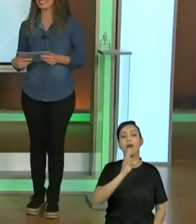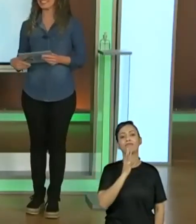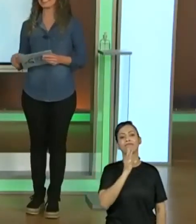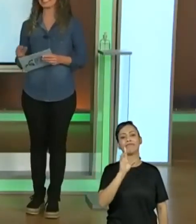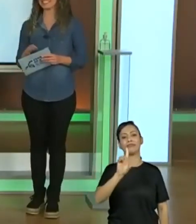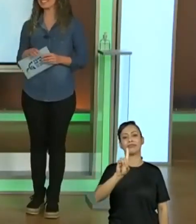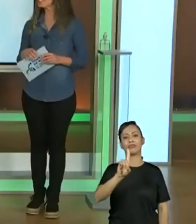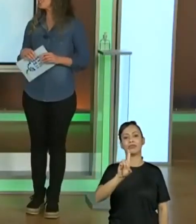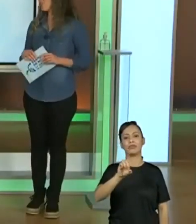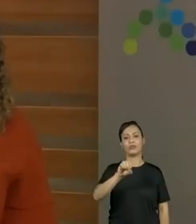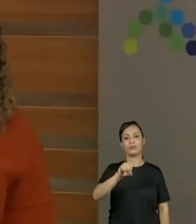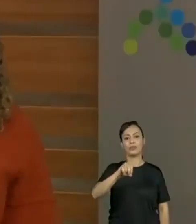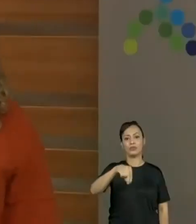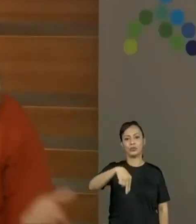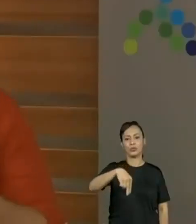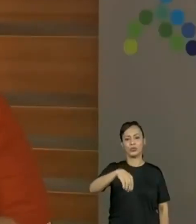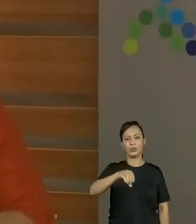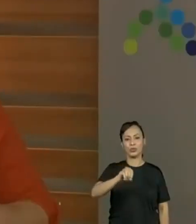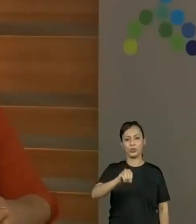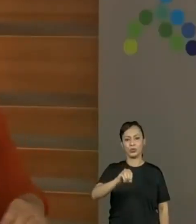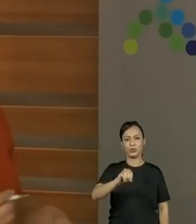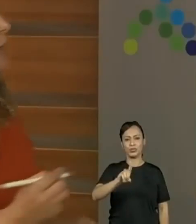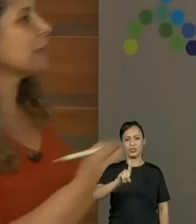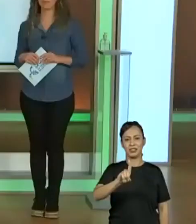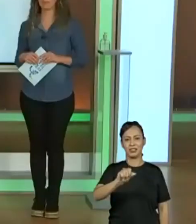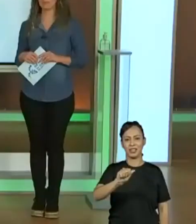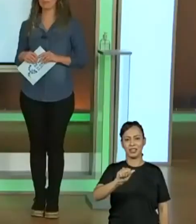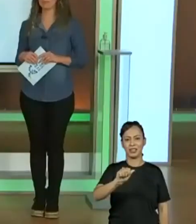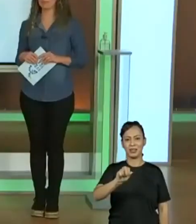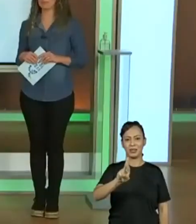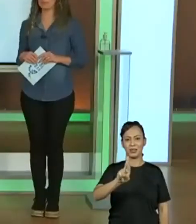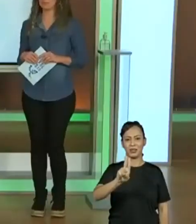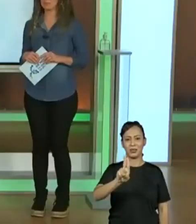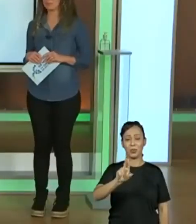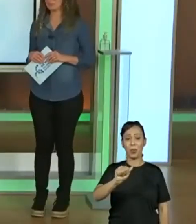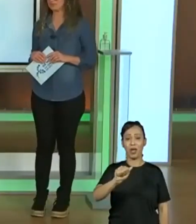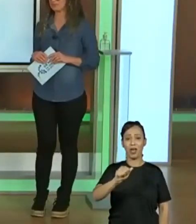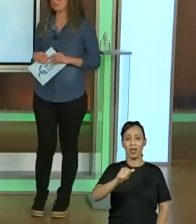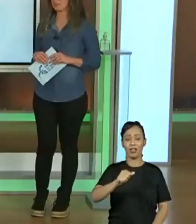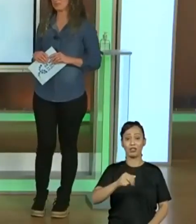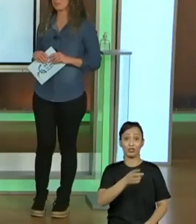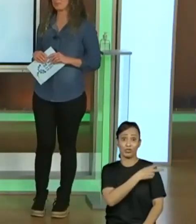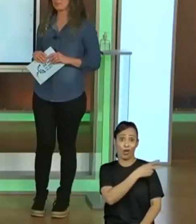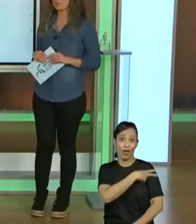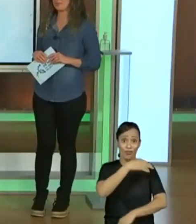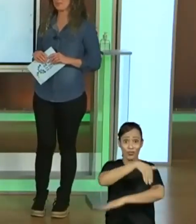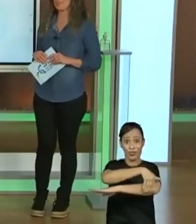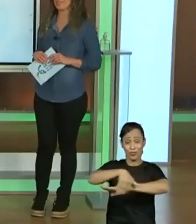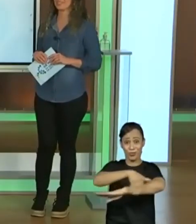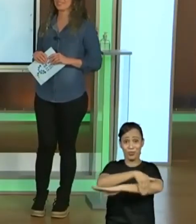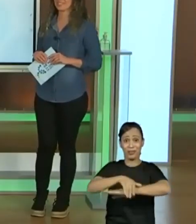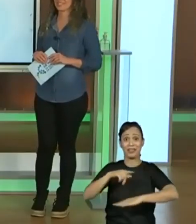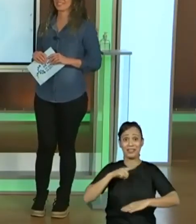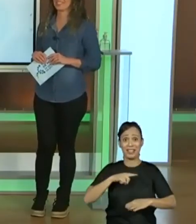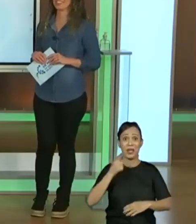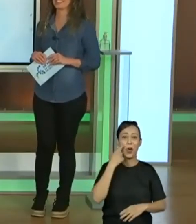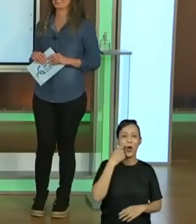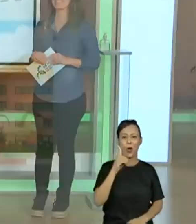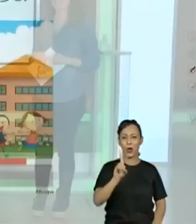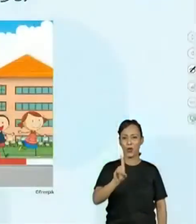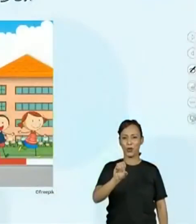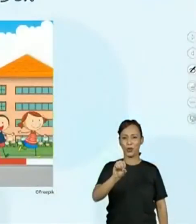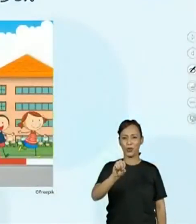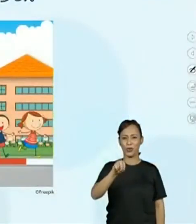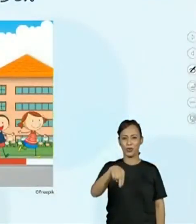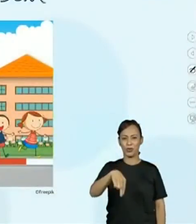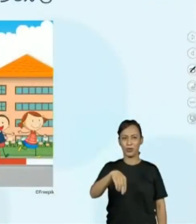rua. É, faz sentido. Dono da rua. Dono da rua. Então, outro nome que é dado para essa brincadeira é dono